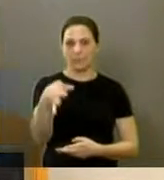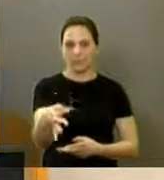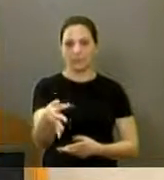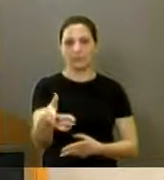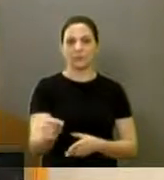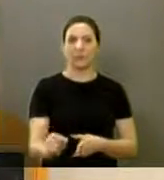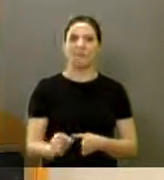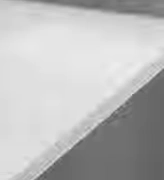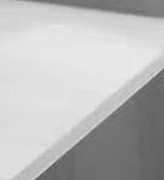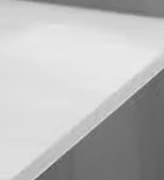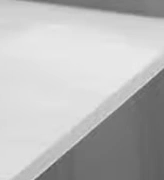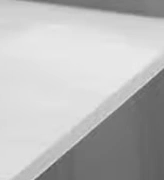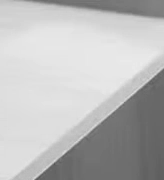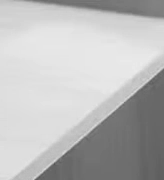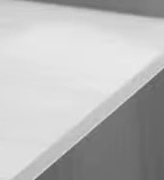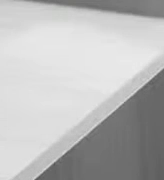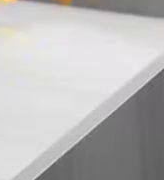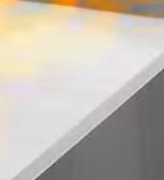Muito obrigado, boa noite.